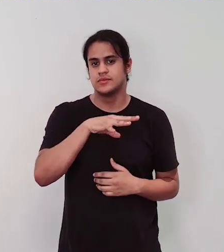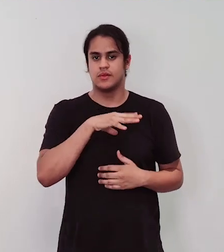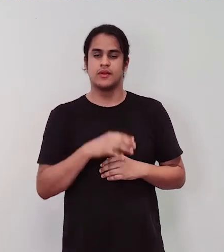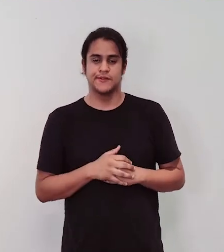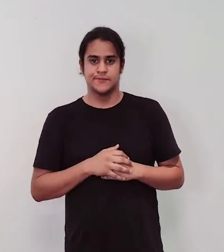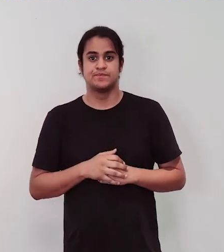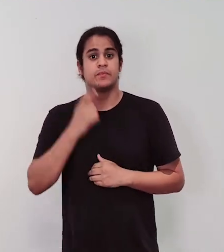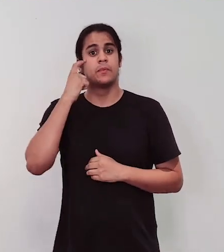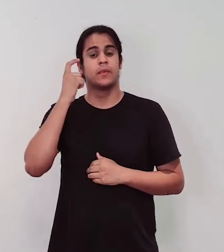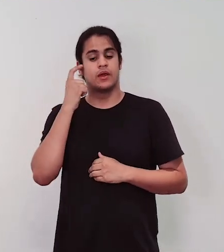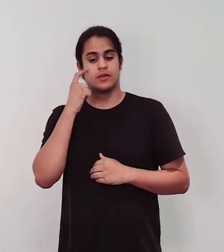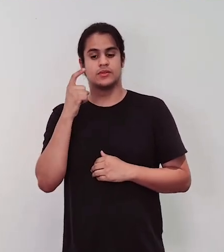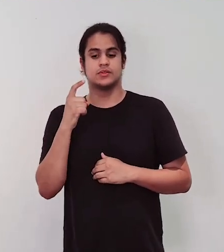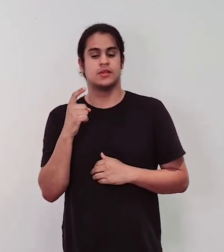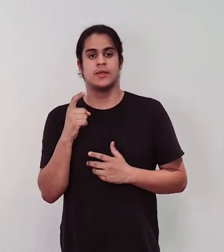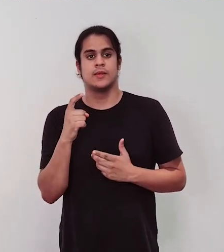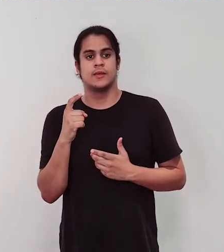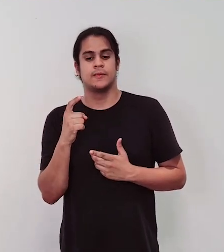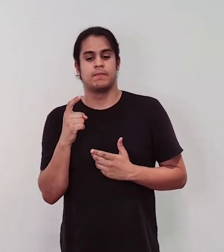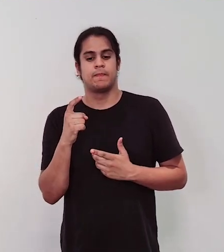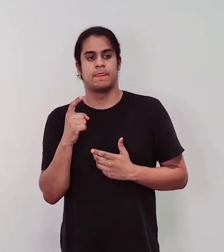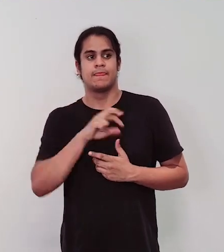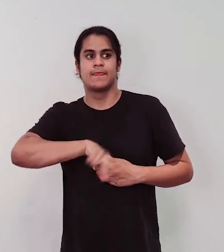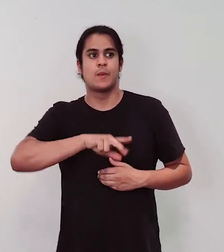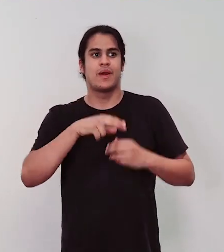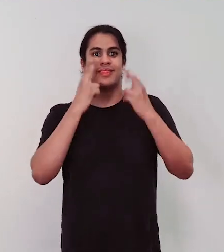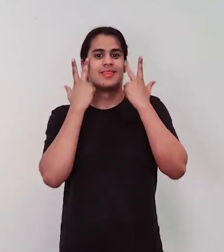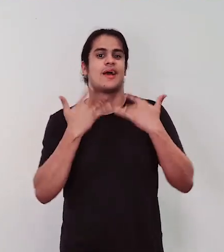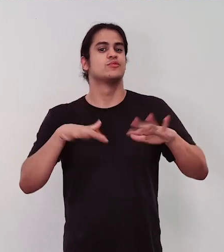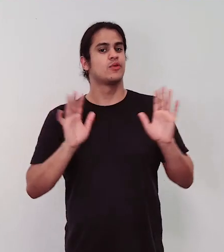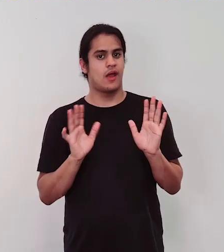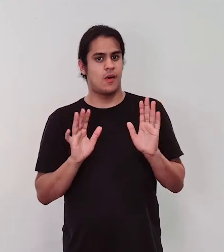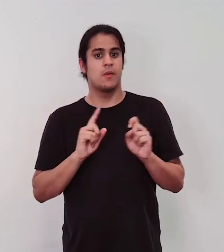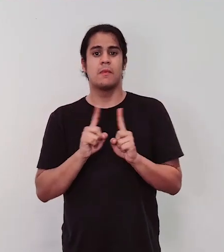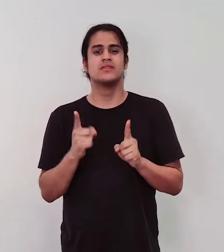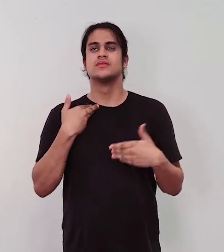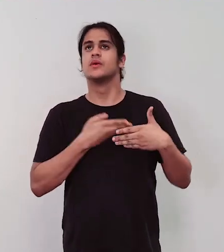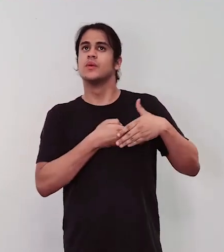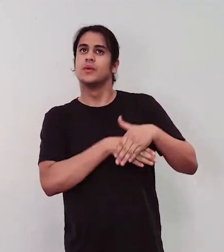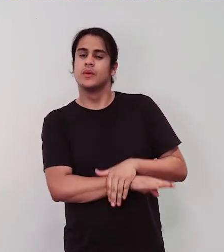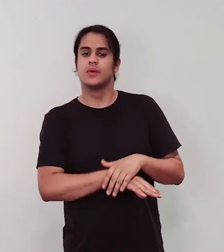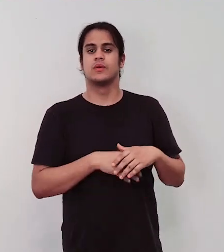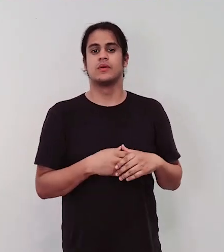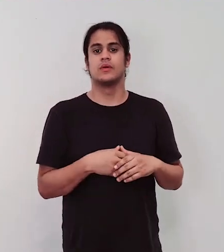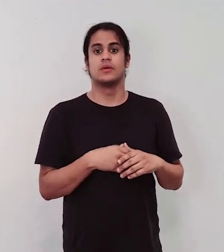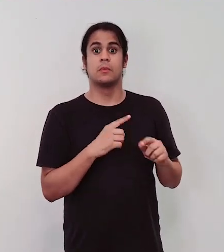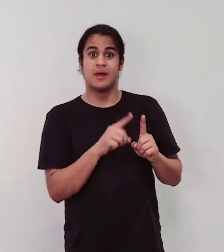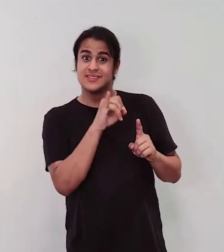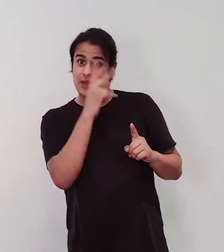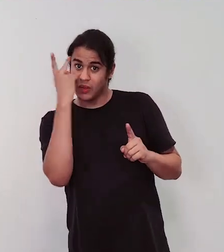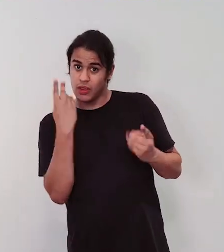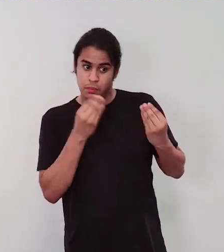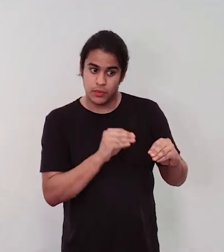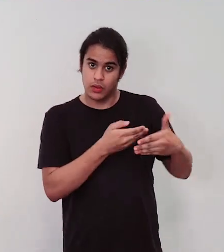que as coisas não são naturais, como já falei, elas são normalizadas, mas se elas foram construídas elas também podem ser